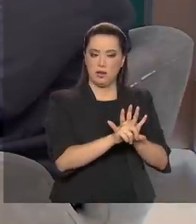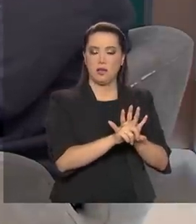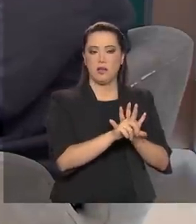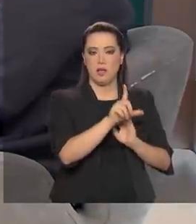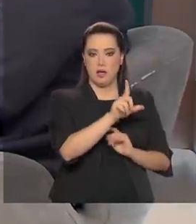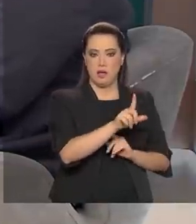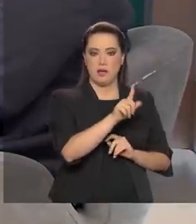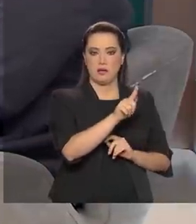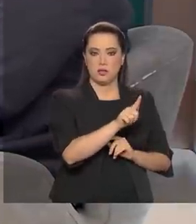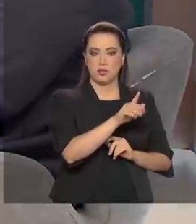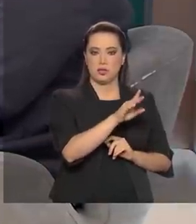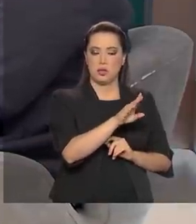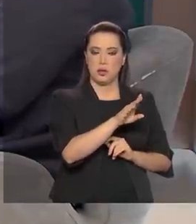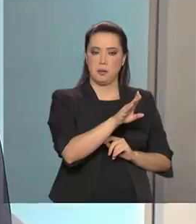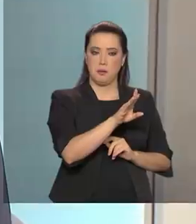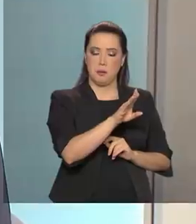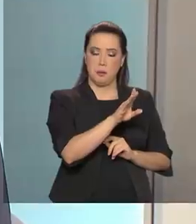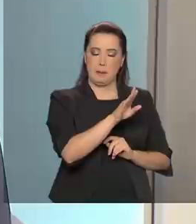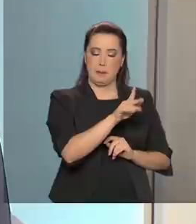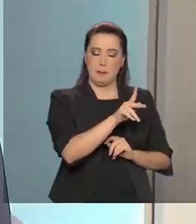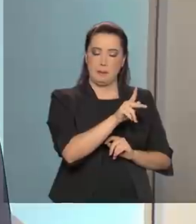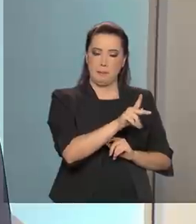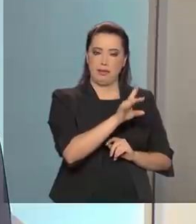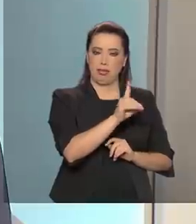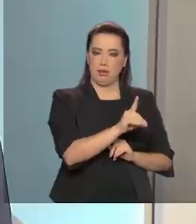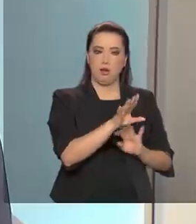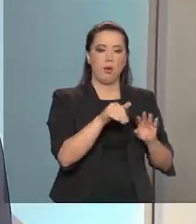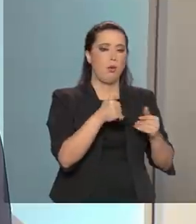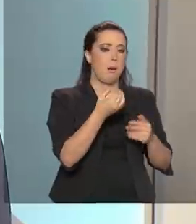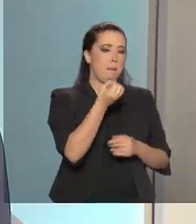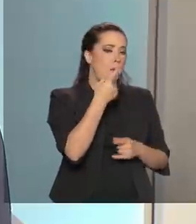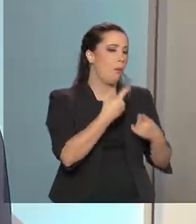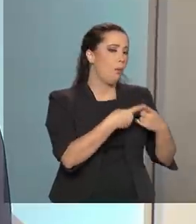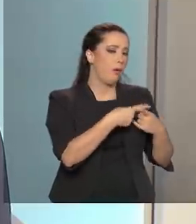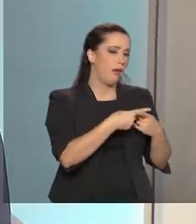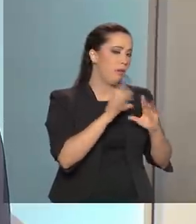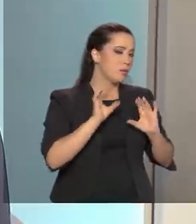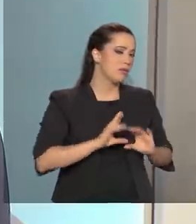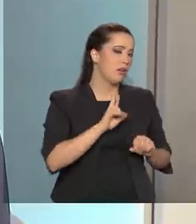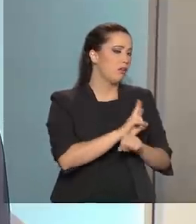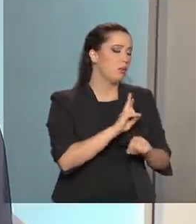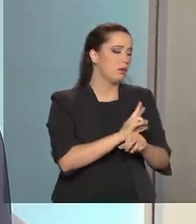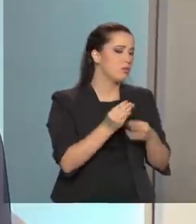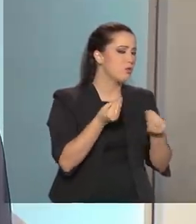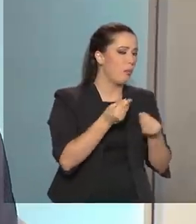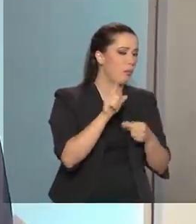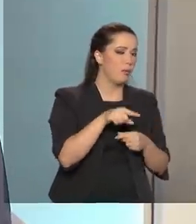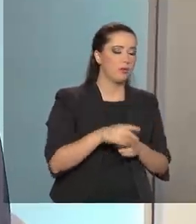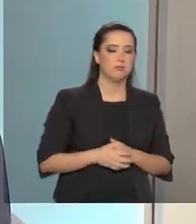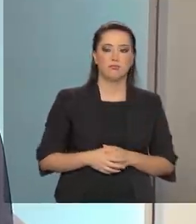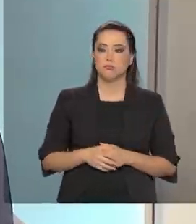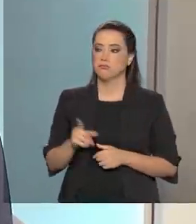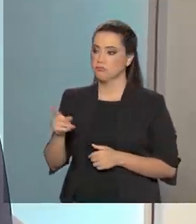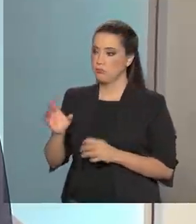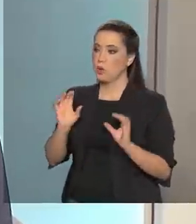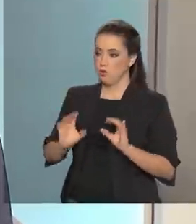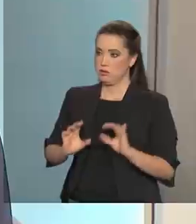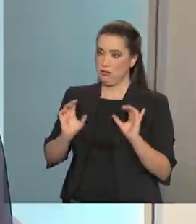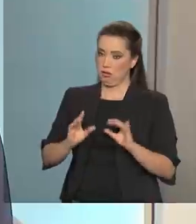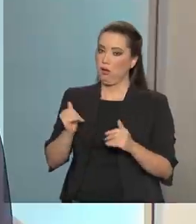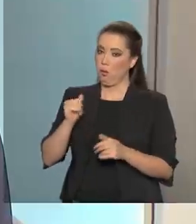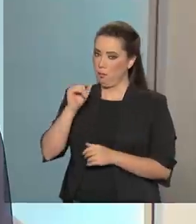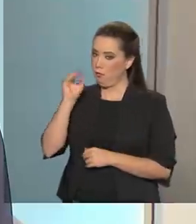de 2018, traz quais benefícios para os cidadãos? Bom, é o elo mais fraco, sem dúvida nenhuma.